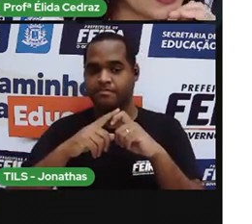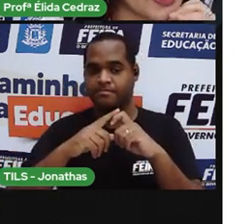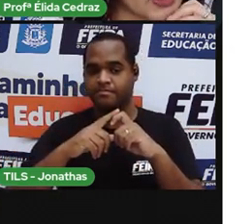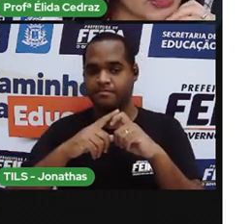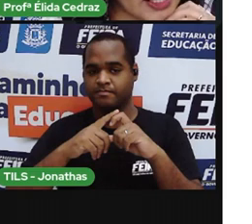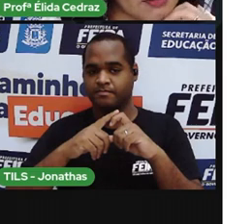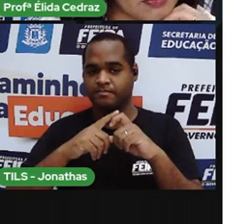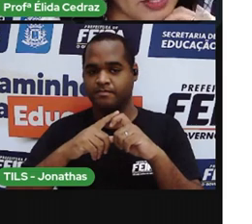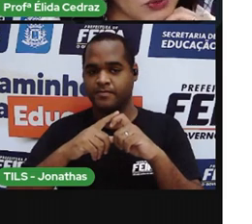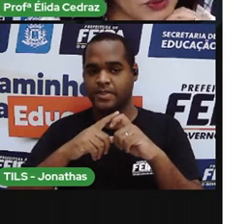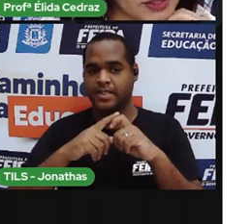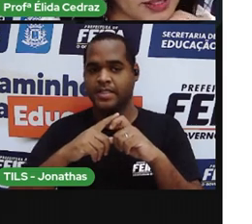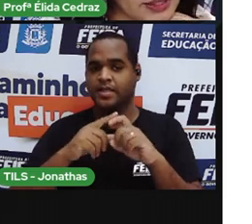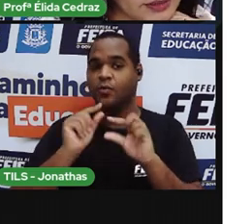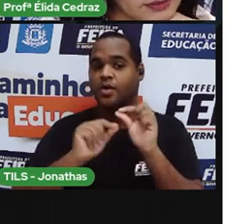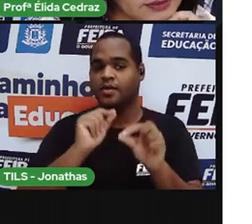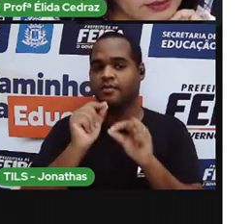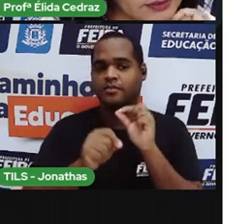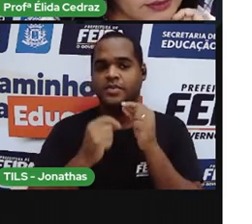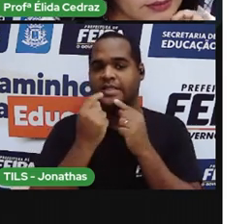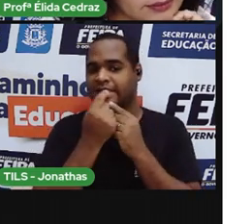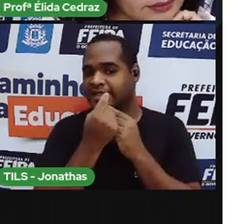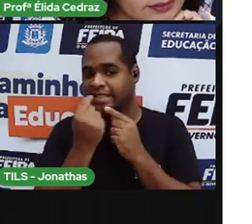Você acha que ele faz o quê?